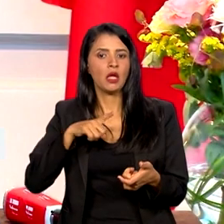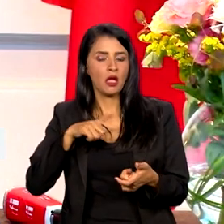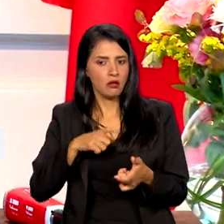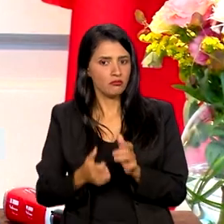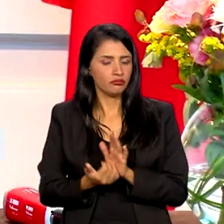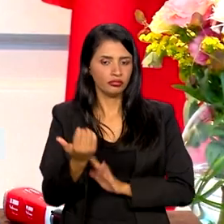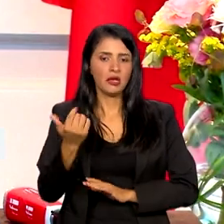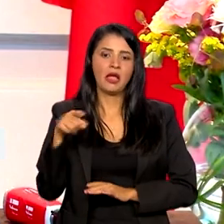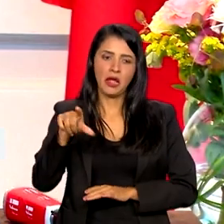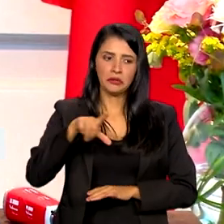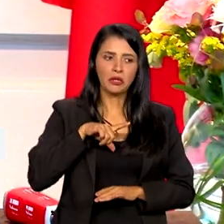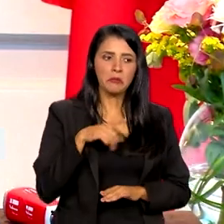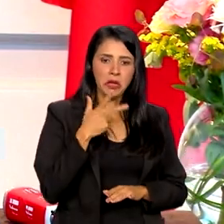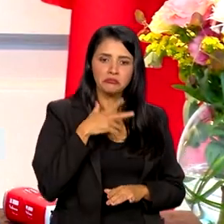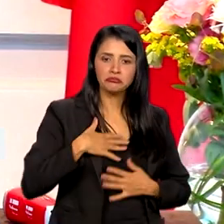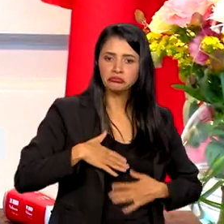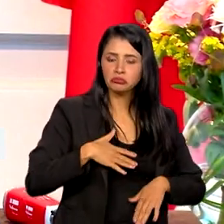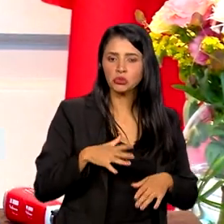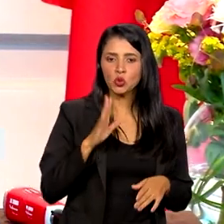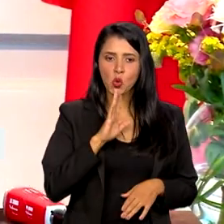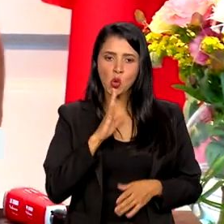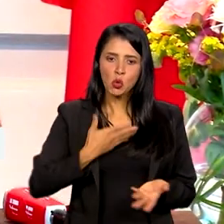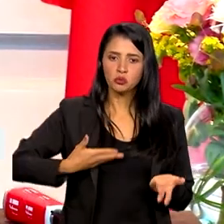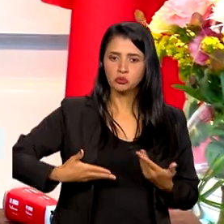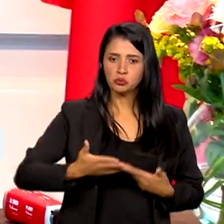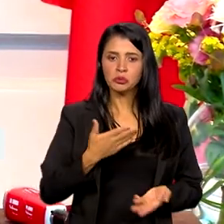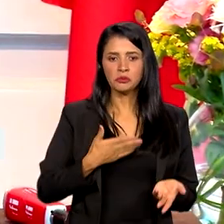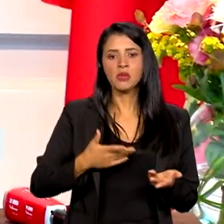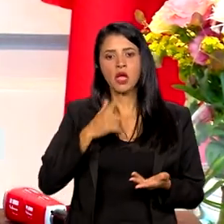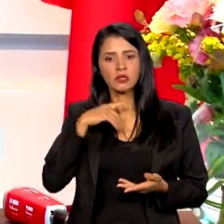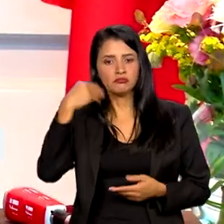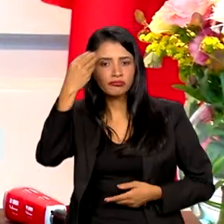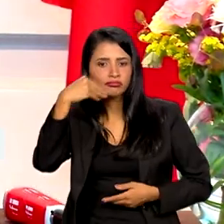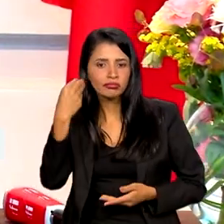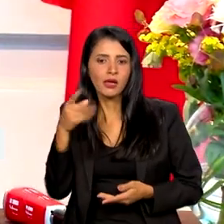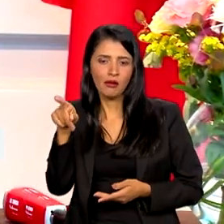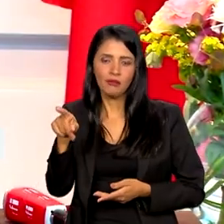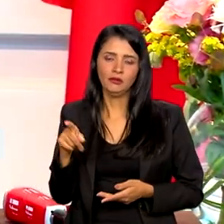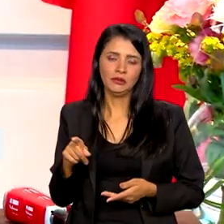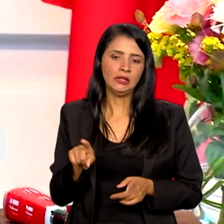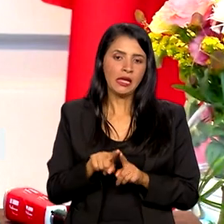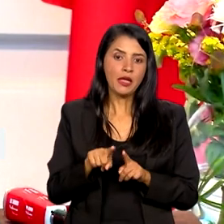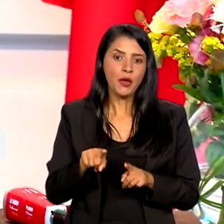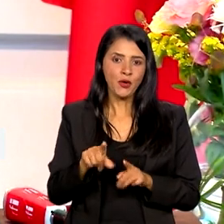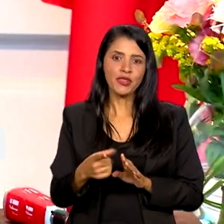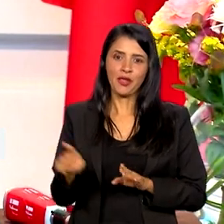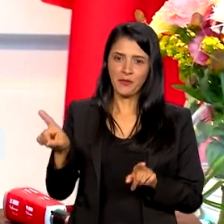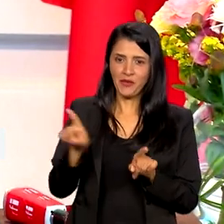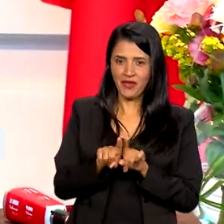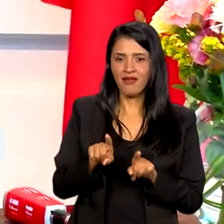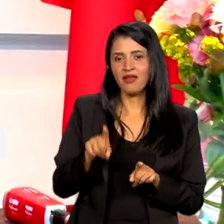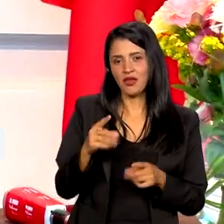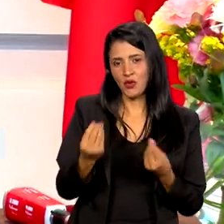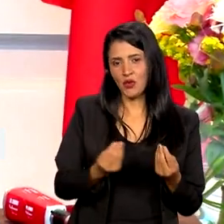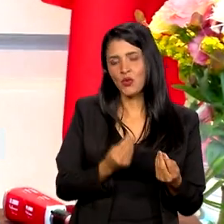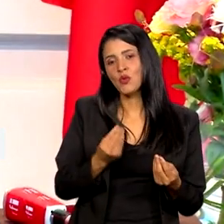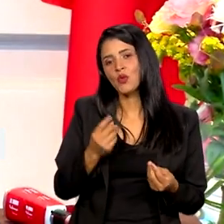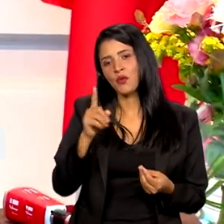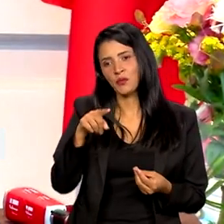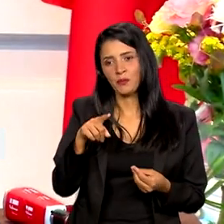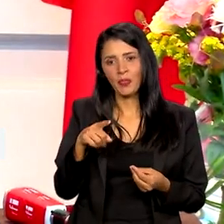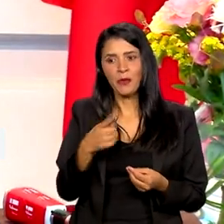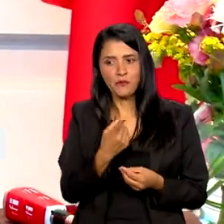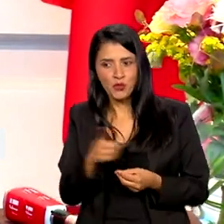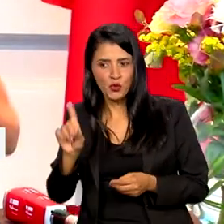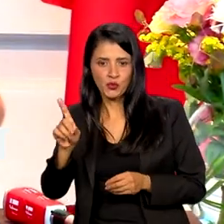entusiasmada para essa cooperação e essa troca de experiências. E, por último, mas também não menos importante... Mindo,